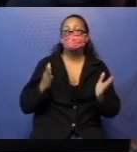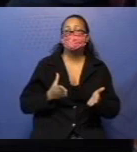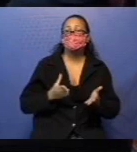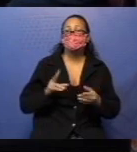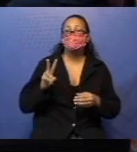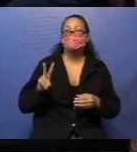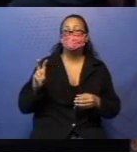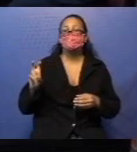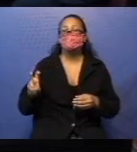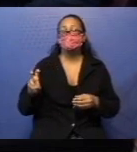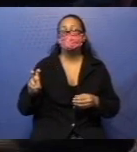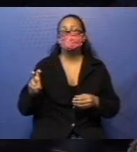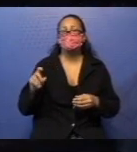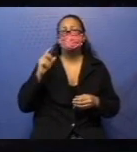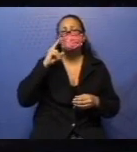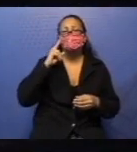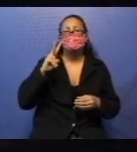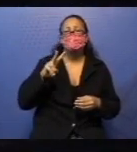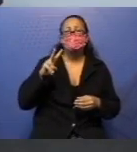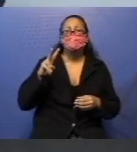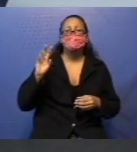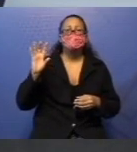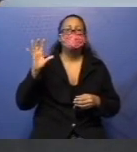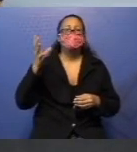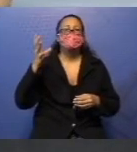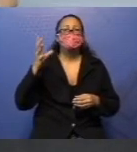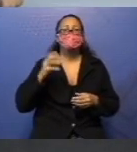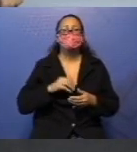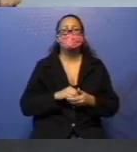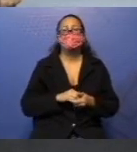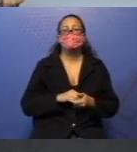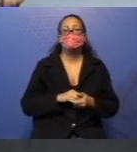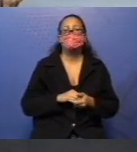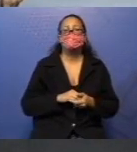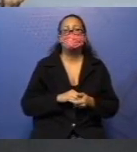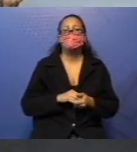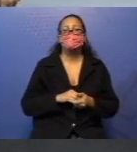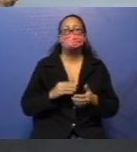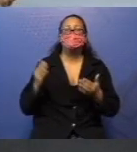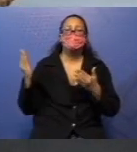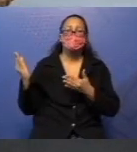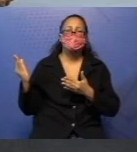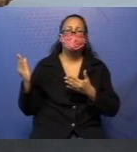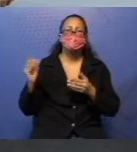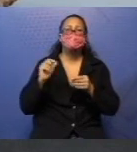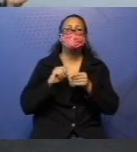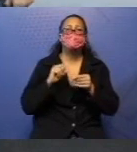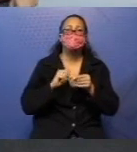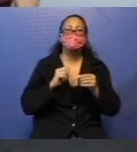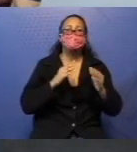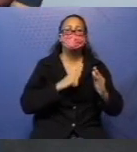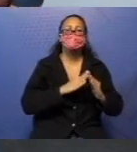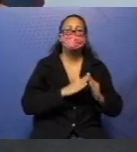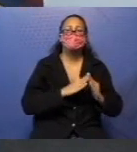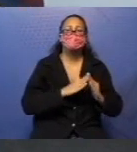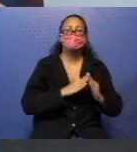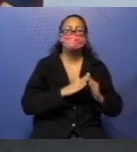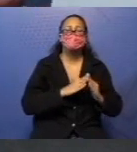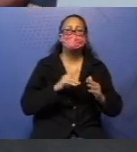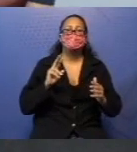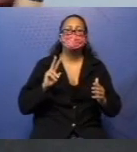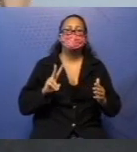Vamos ver o que aconteceu? Só isso aqui é tarefa, pessoal. Só dois exercícios de tarefa,